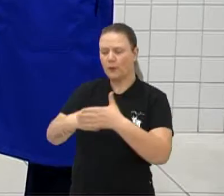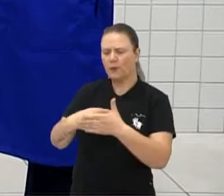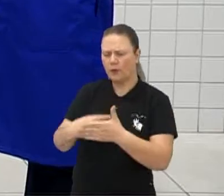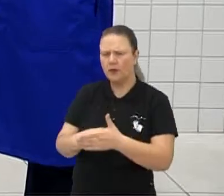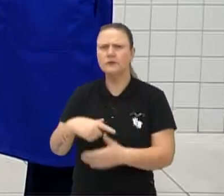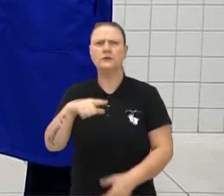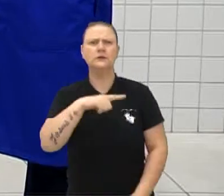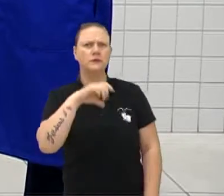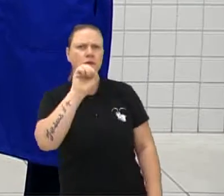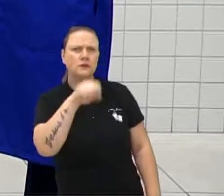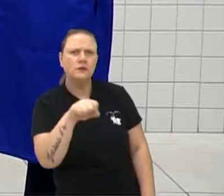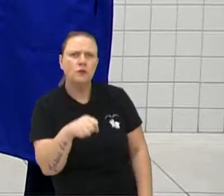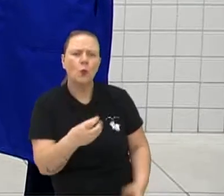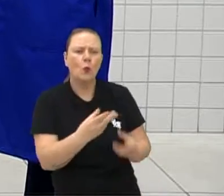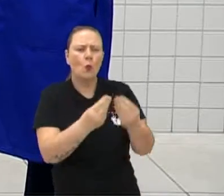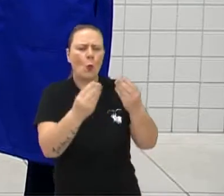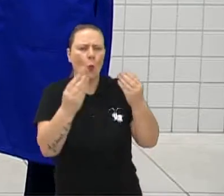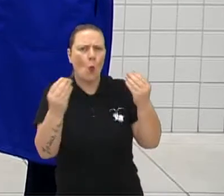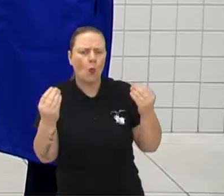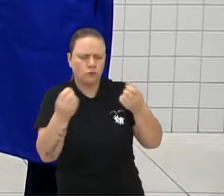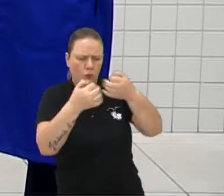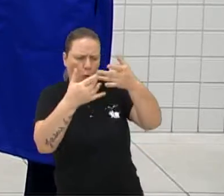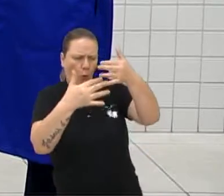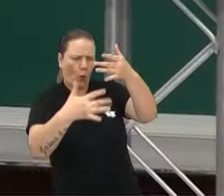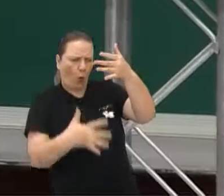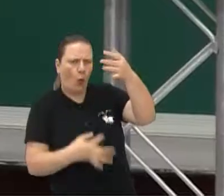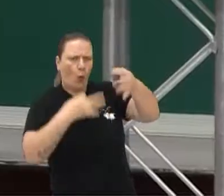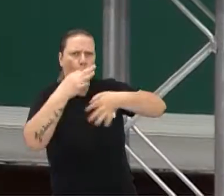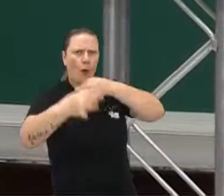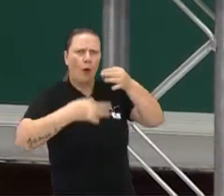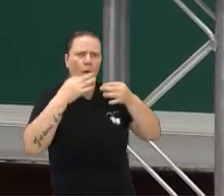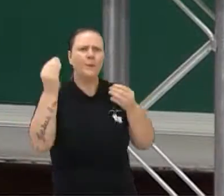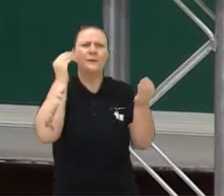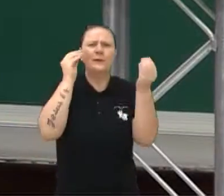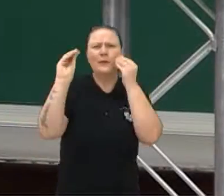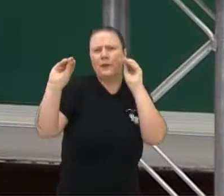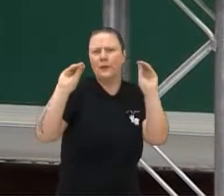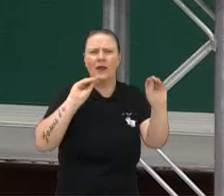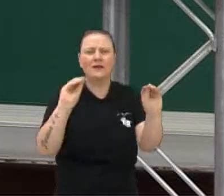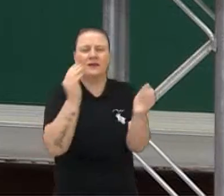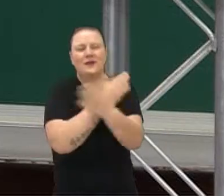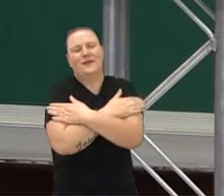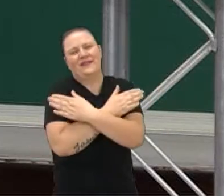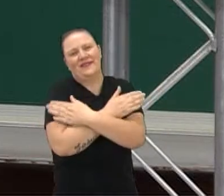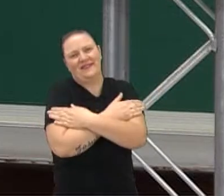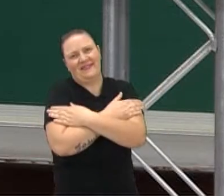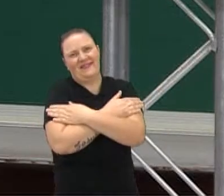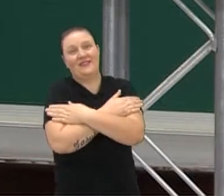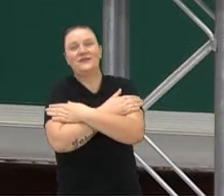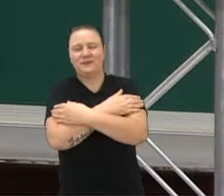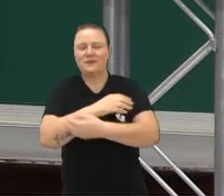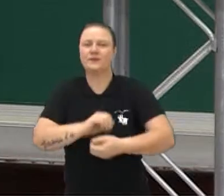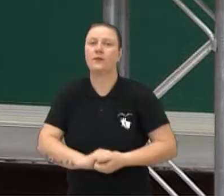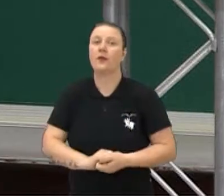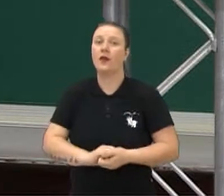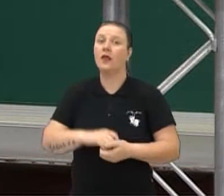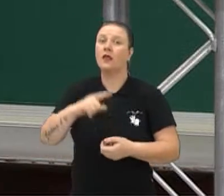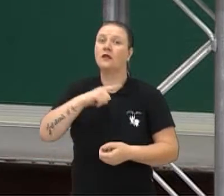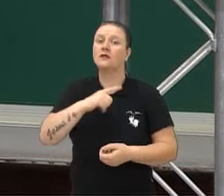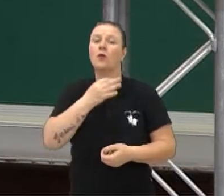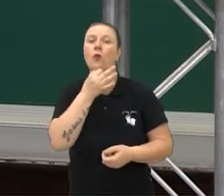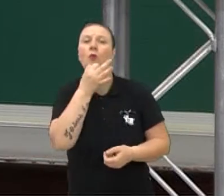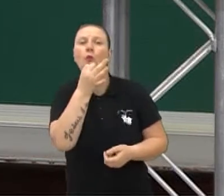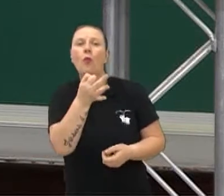sim. Temos muitas interações, comentários, beijos e abraços. Farei o possível para dar conta. Aqui nós temos um